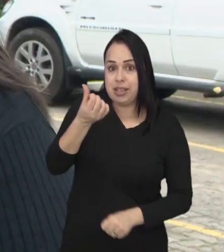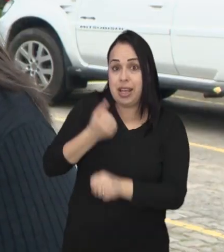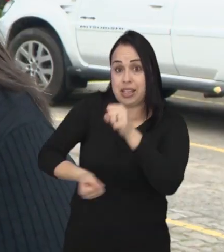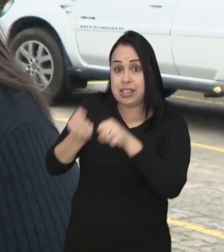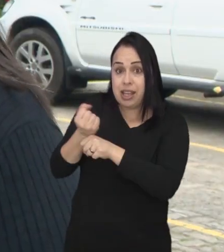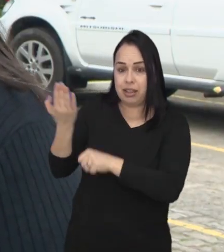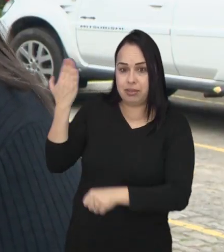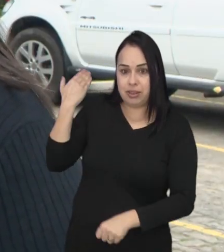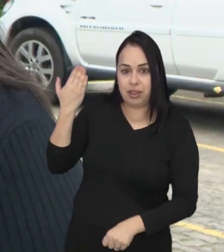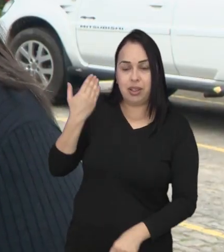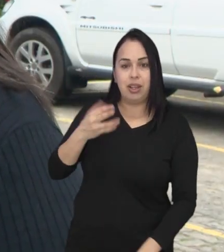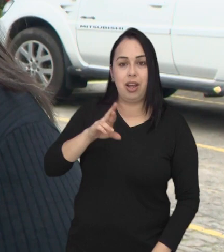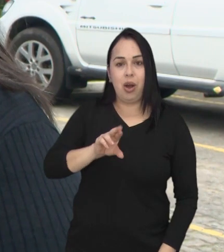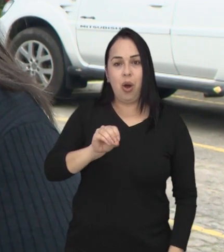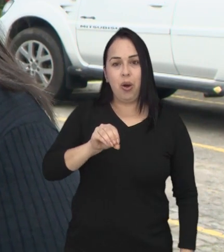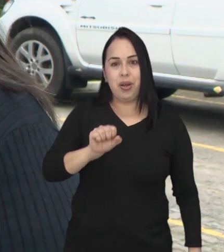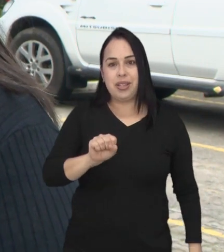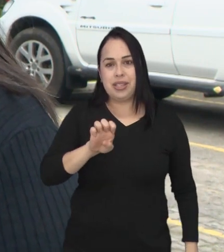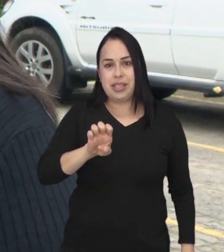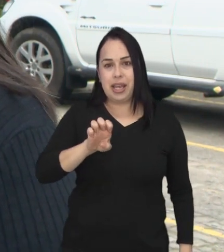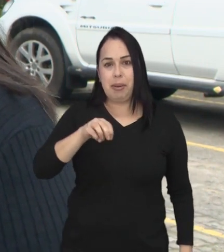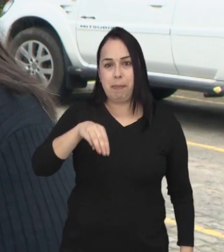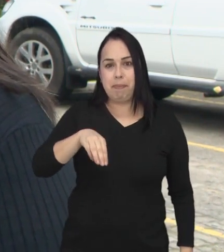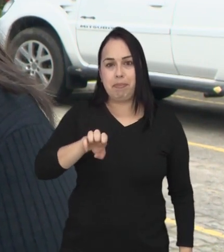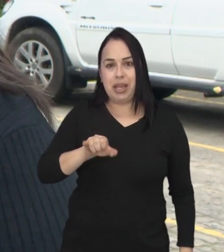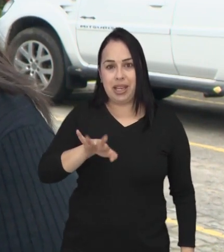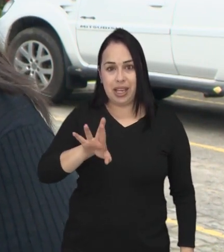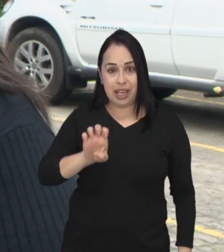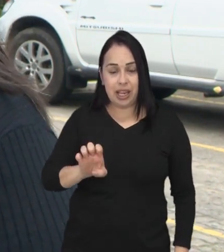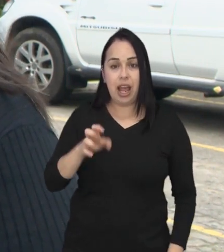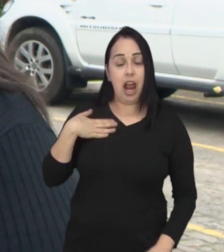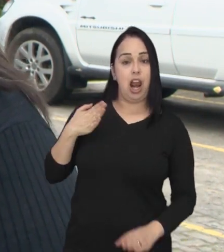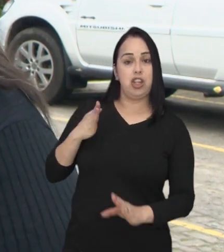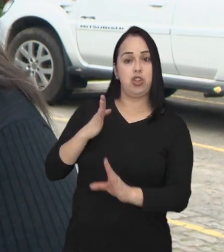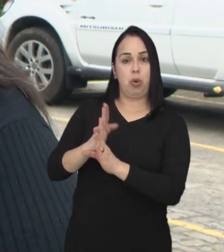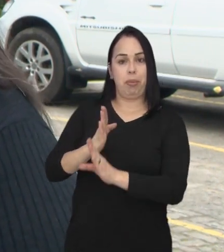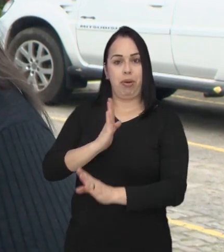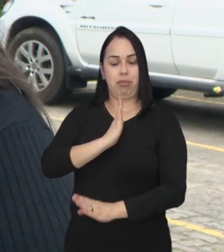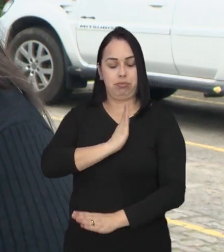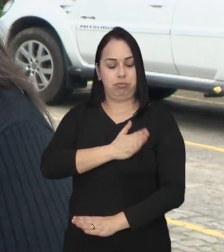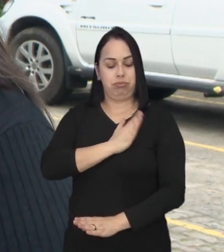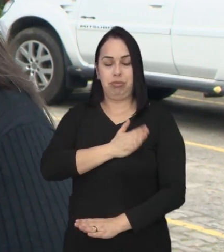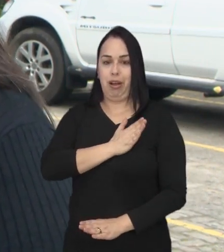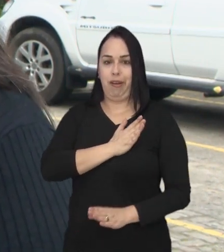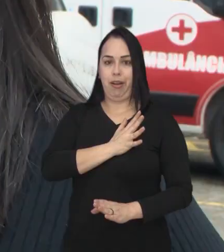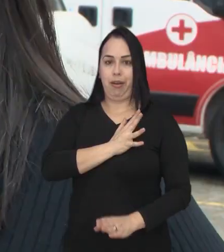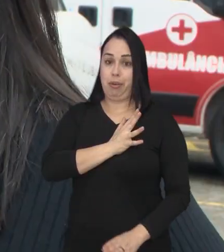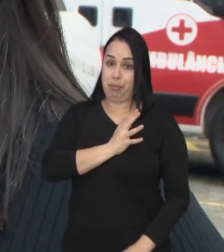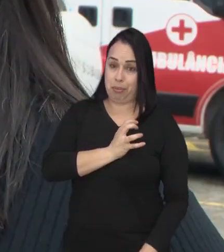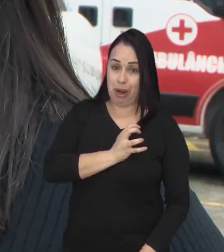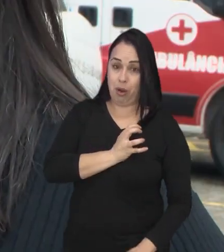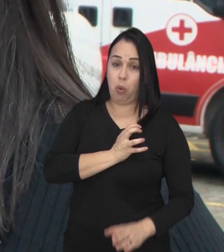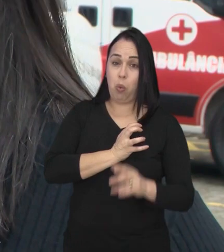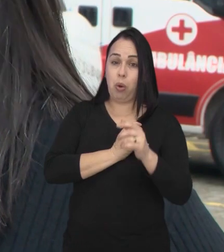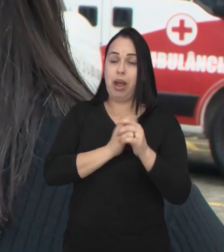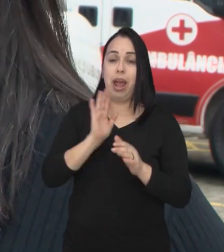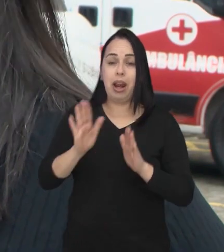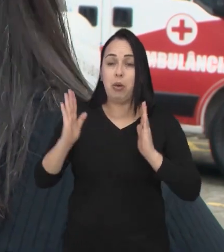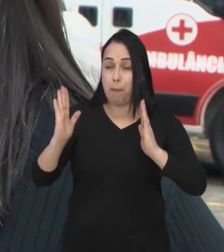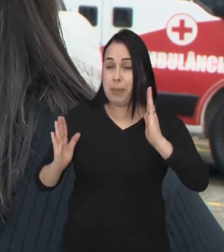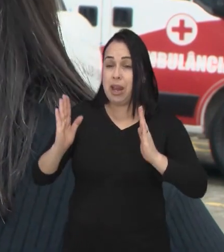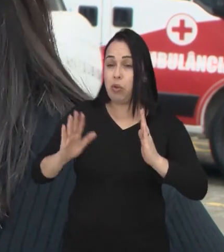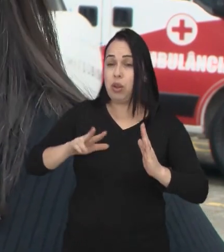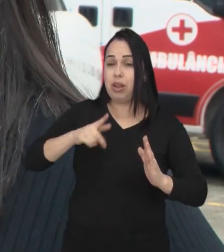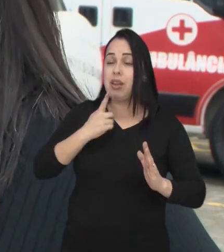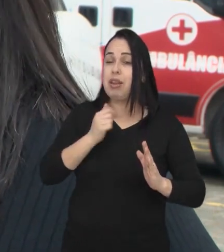Há seis anos, Rosimeire viu sua vida mudar quando descobriu um distúrbio cardíaco. Pouco tempo depois de